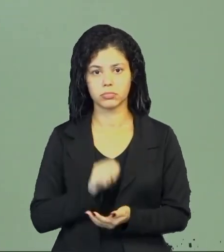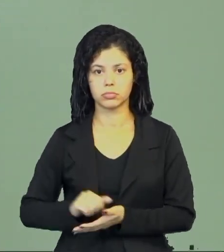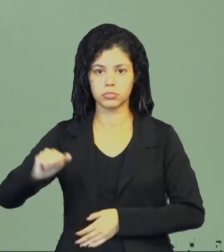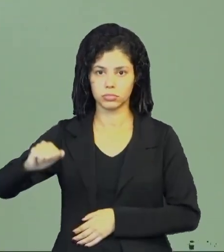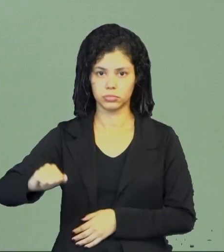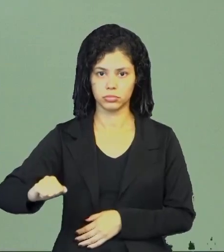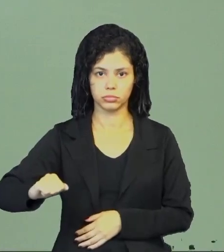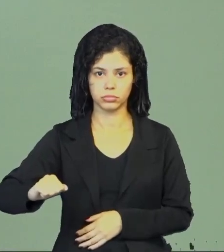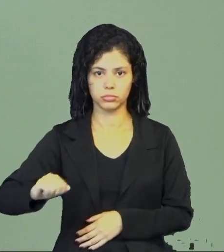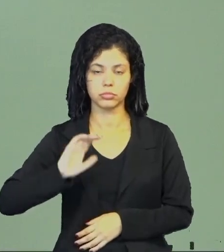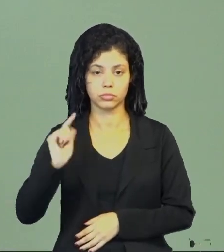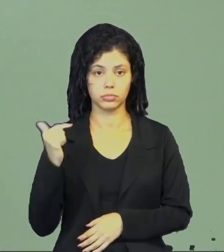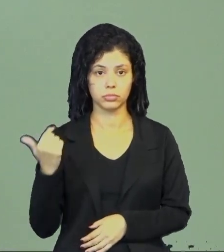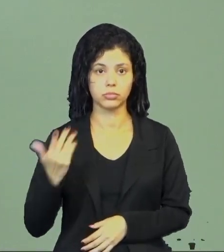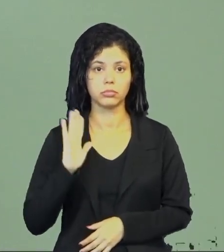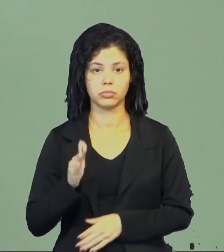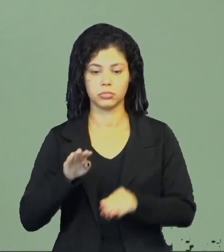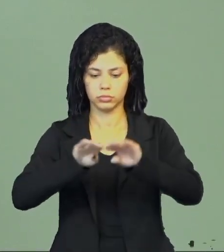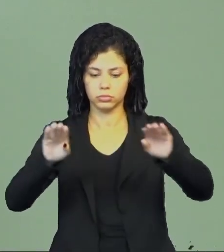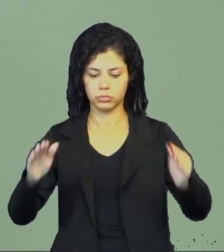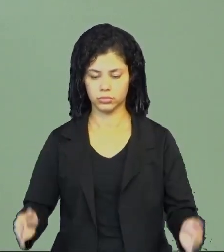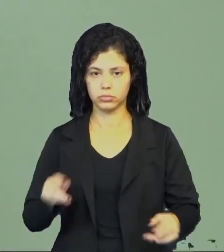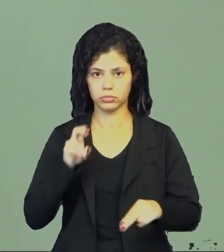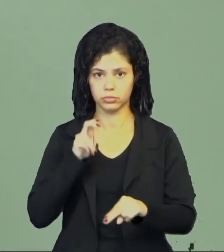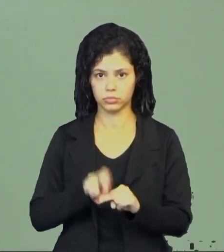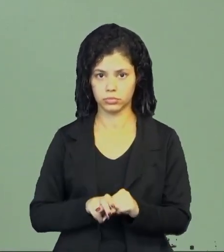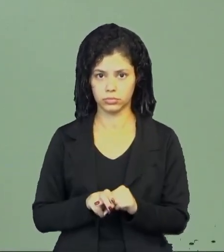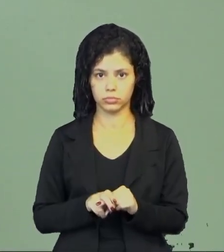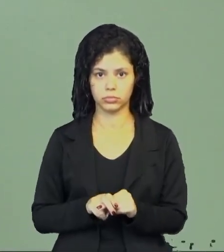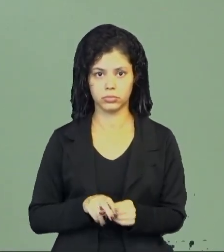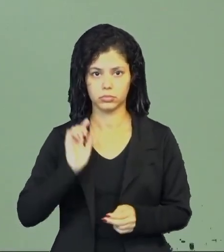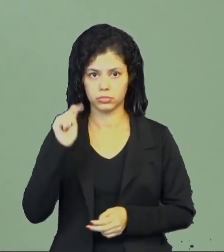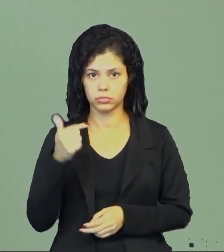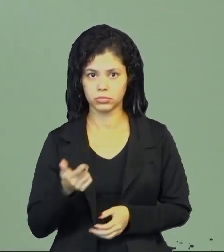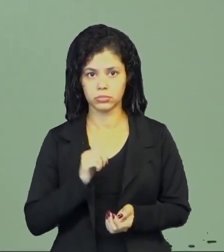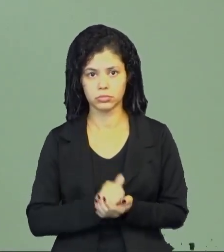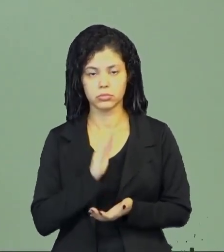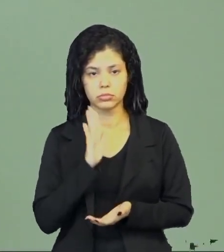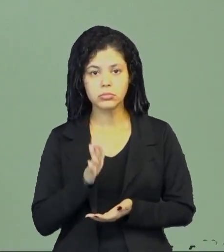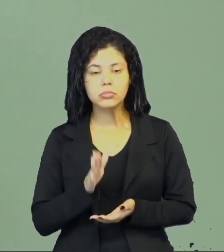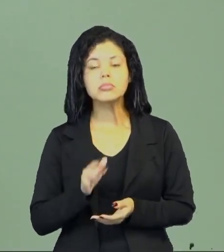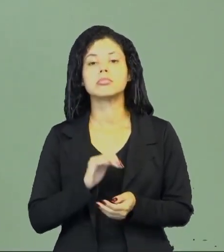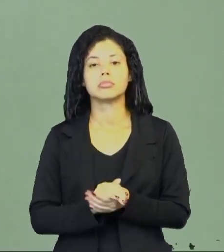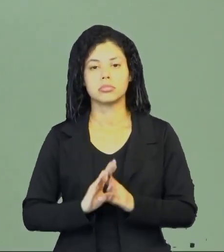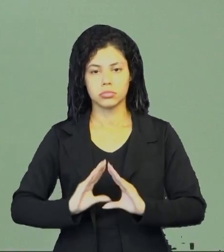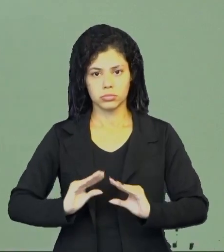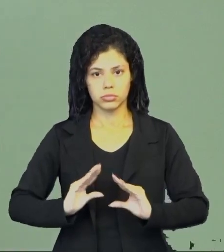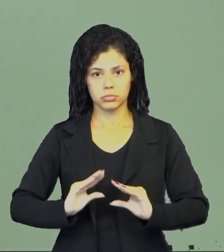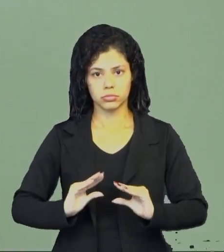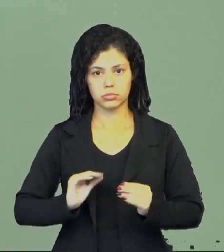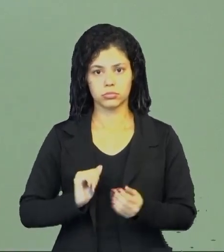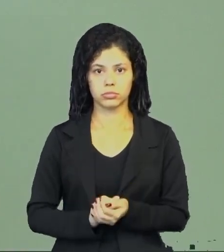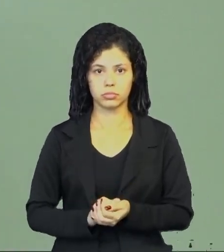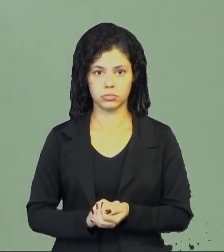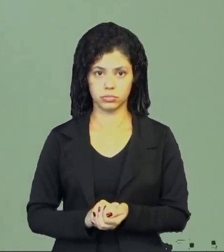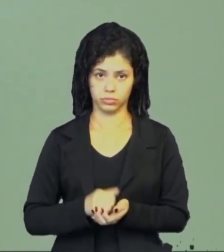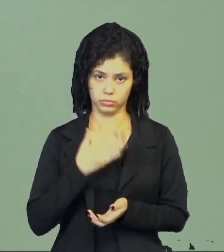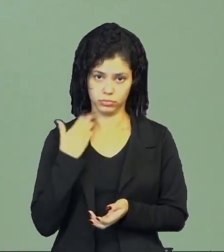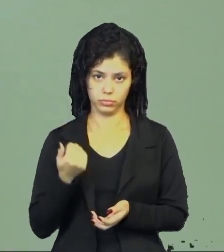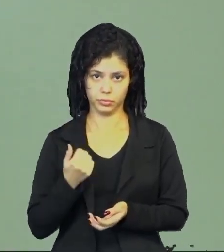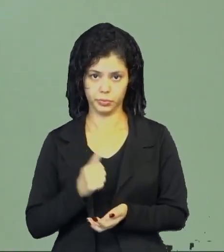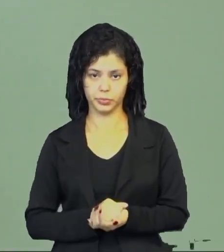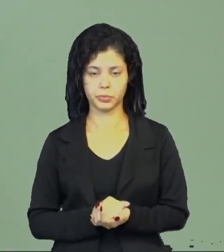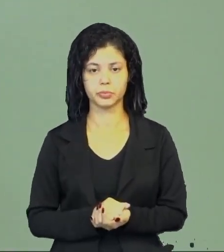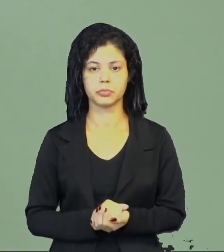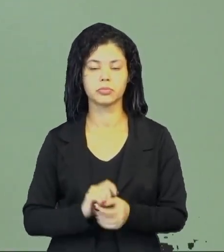bracinho, né. Outras já têm mesa, carteira, outras carteiras já são acolchoadas, né, tem uma infraestrutura melhor.